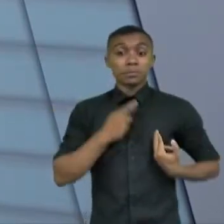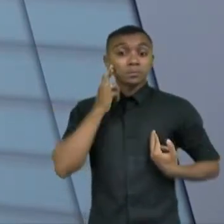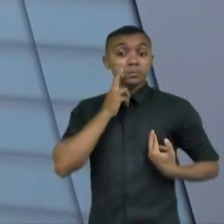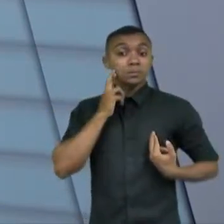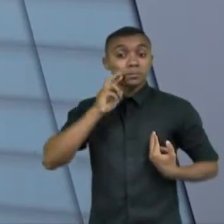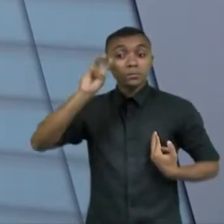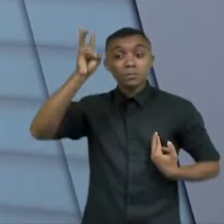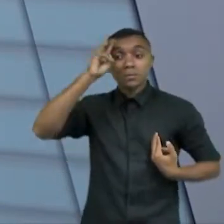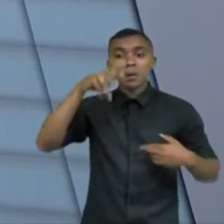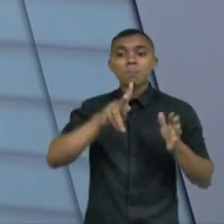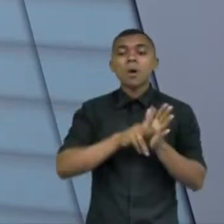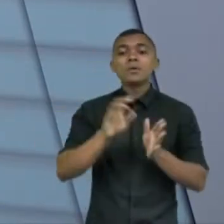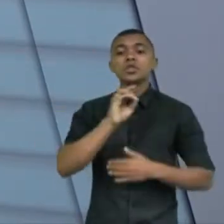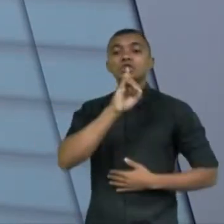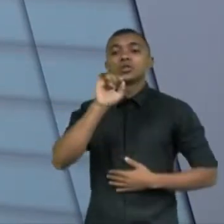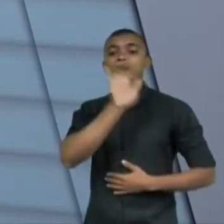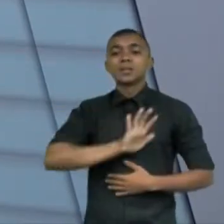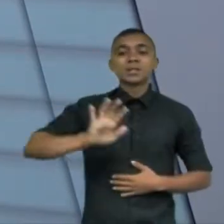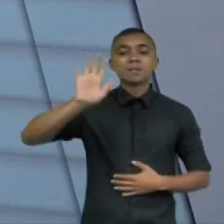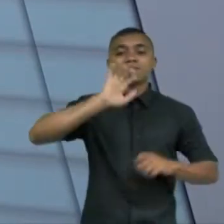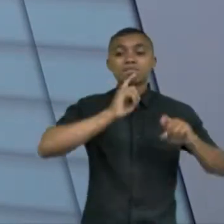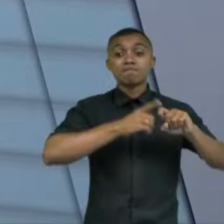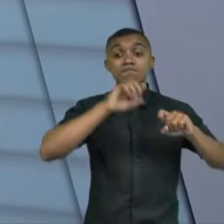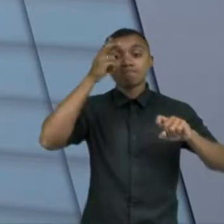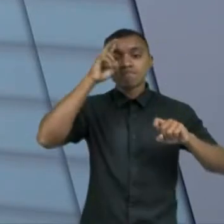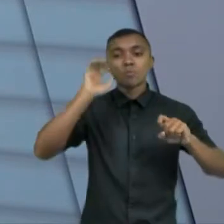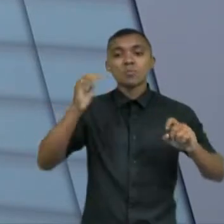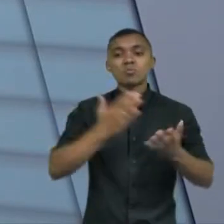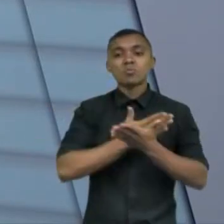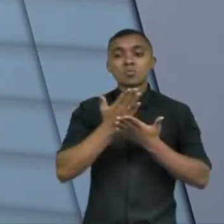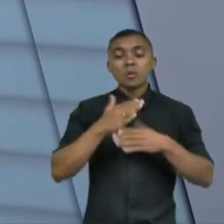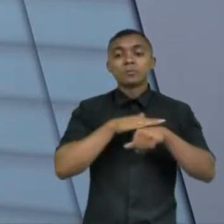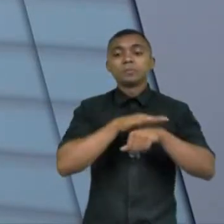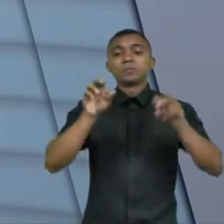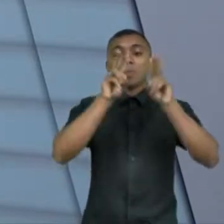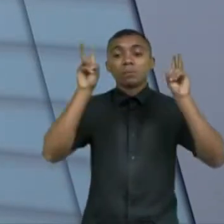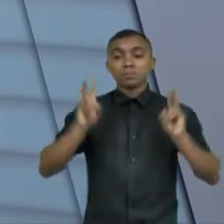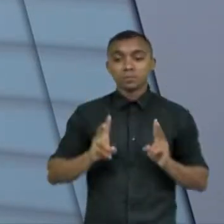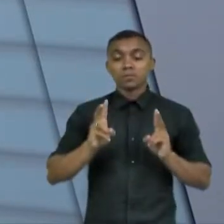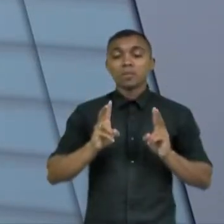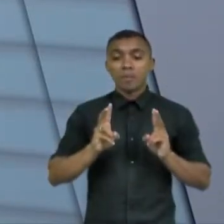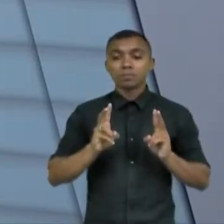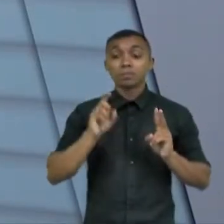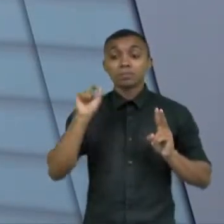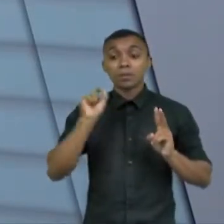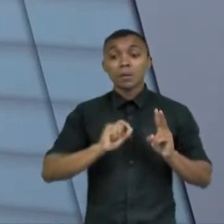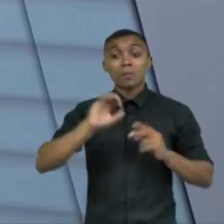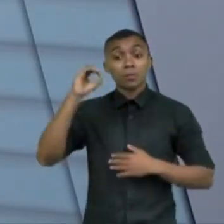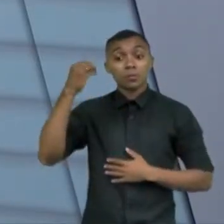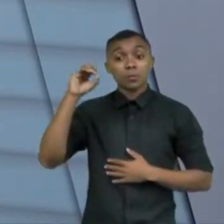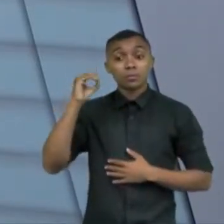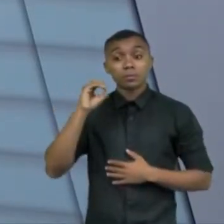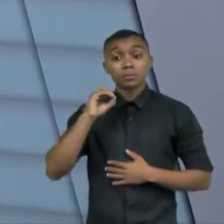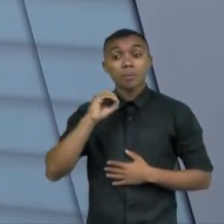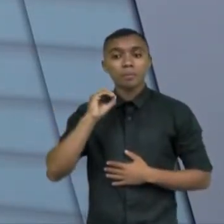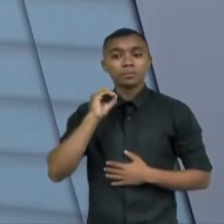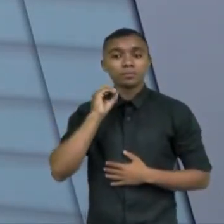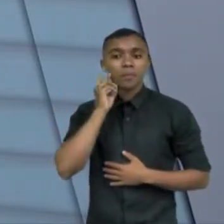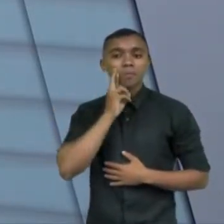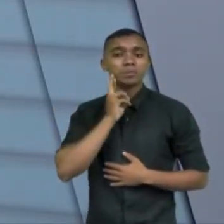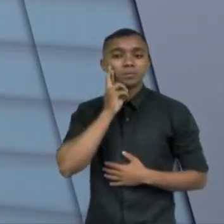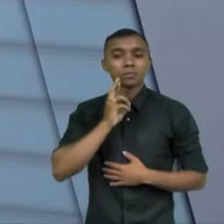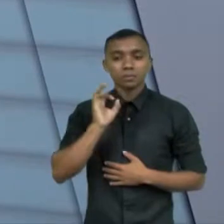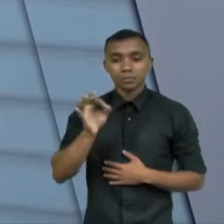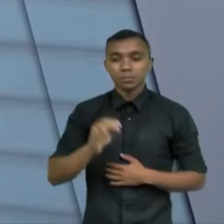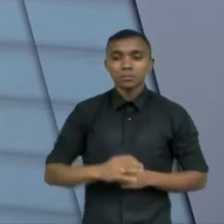era o dia do médico e a gente abriu falando do Outubro Rosa uma campanha maravilhosa quanto antes melhor da Sociedade Brasileira de